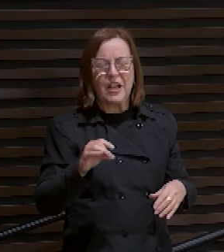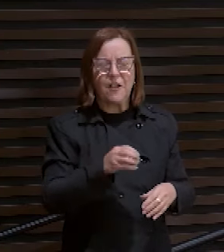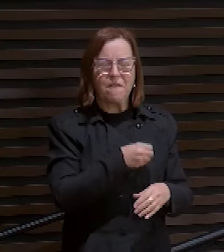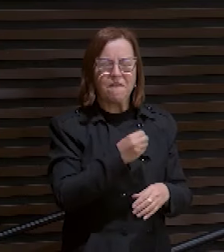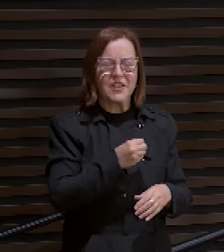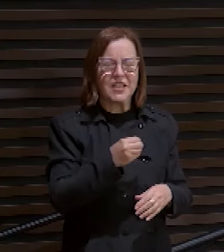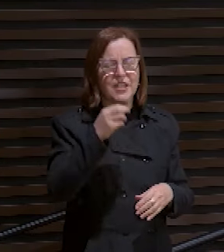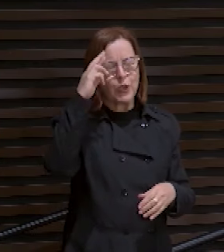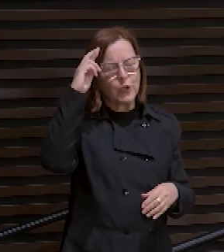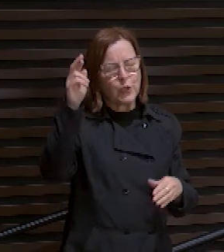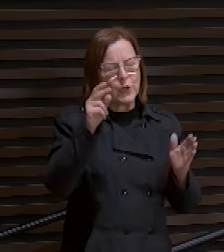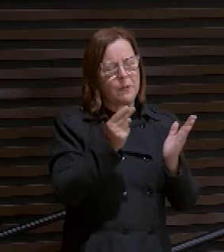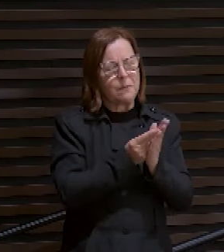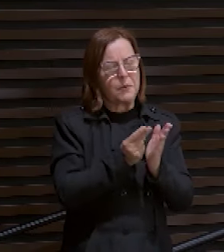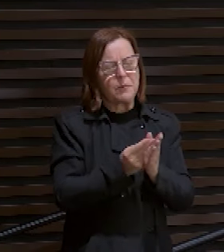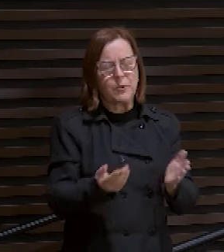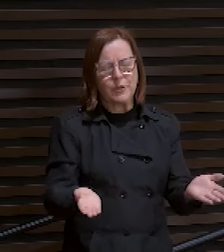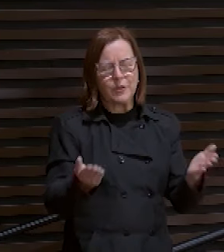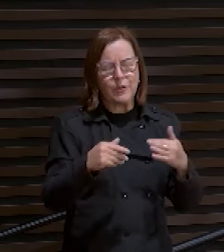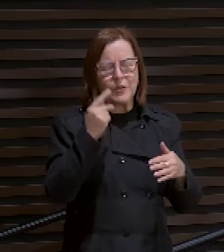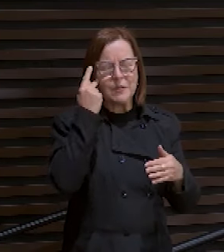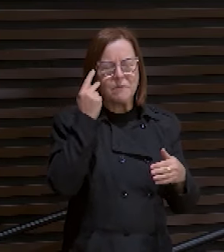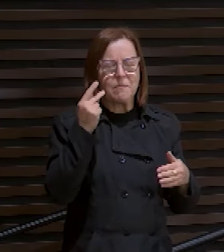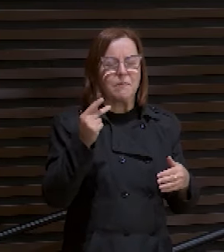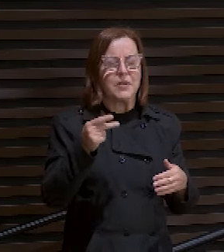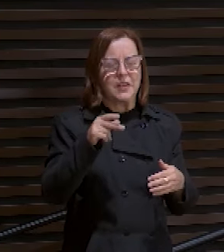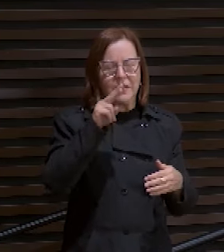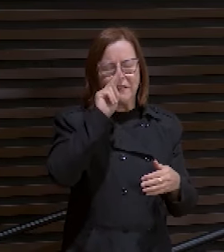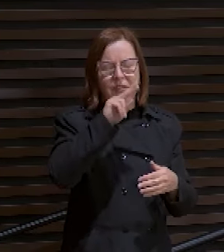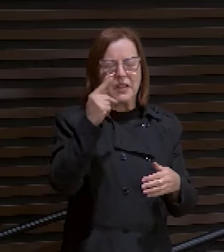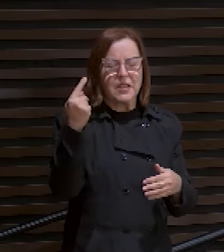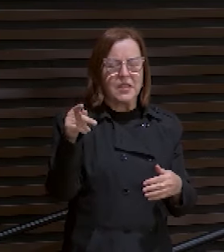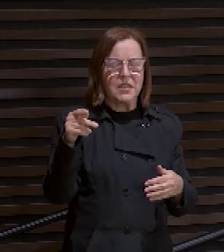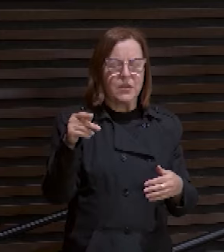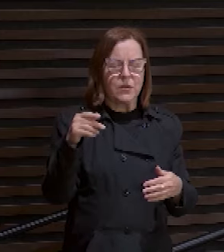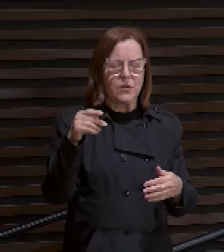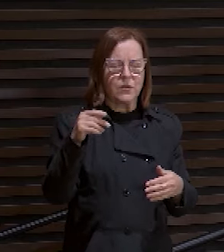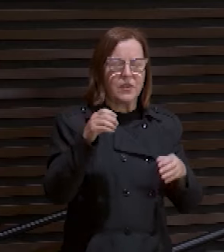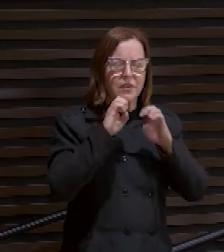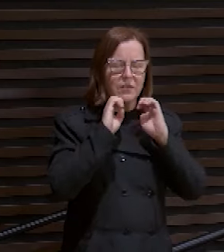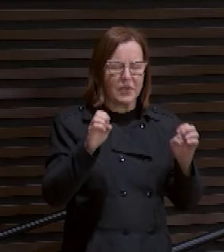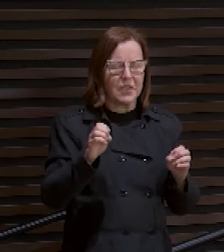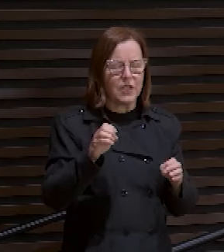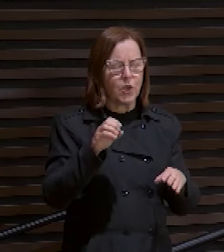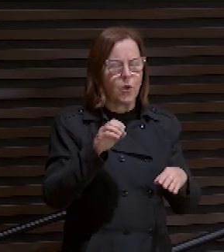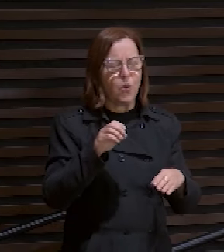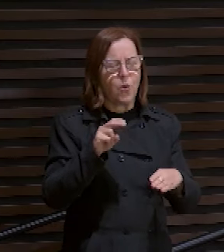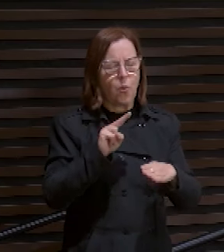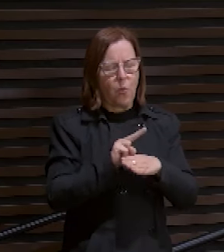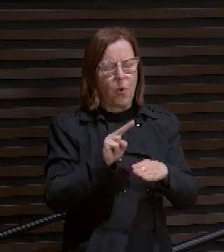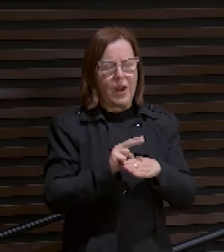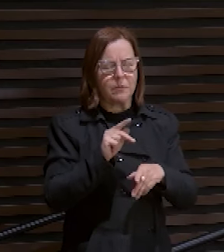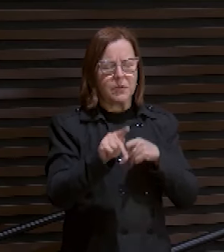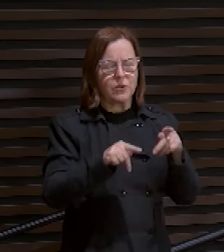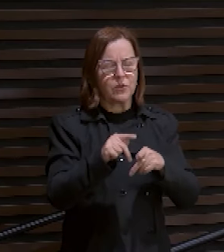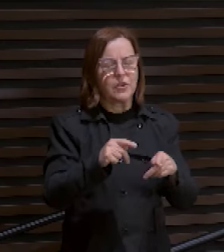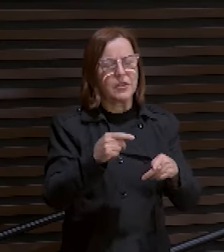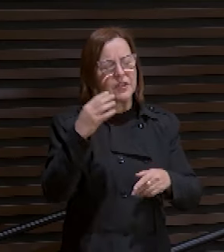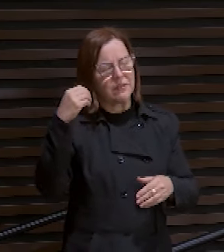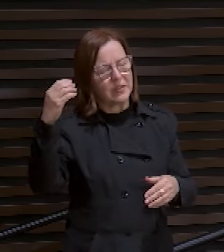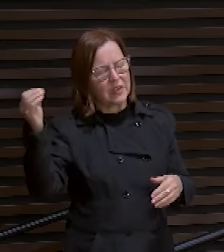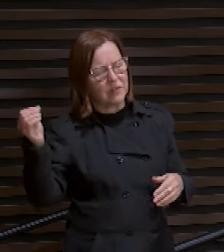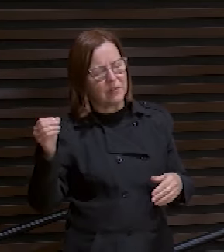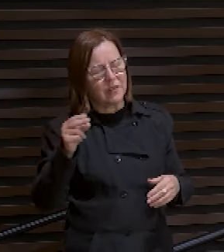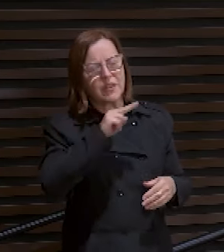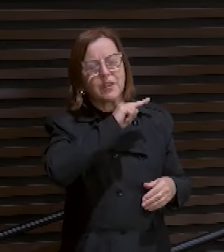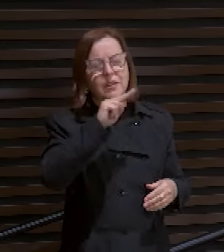evangelho. E guarda, Pai, aqueles que ainda estão nas estradas de volta para as Suas casas. É no nome de Jesus que nós oramos